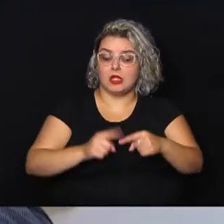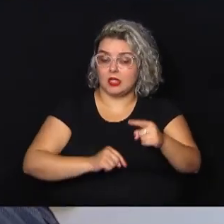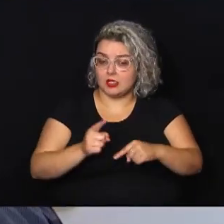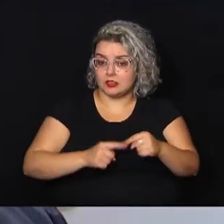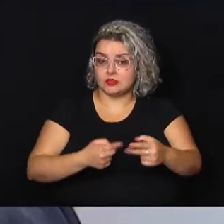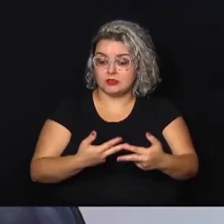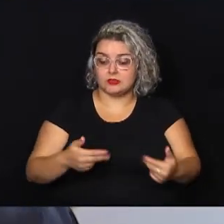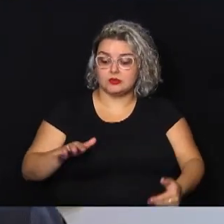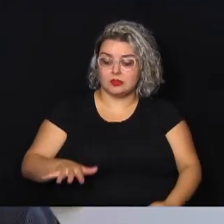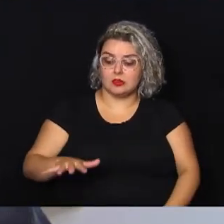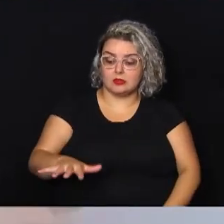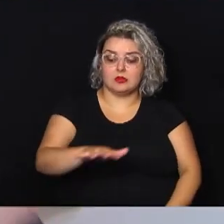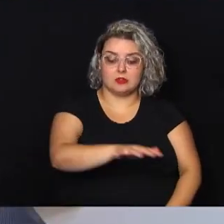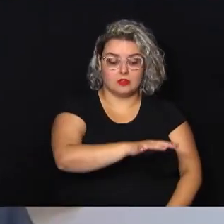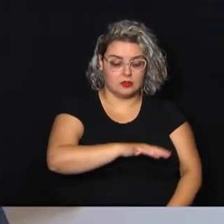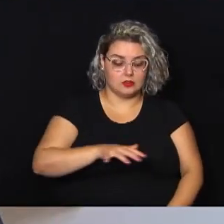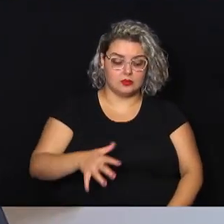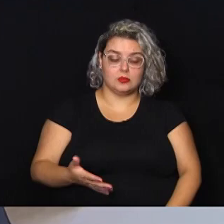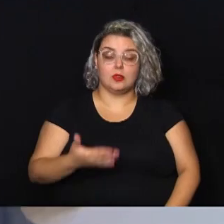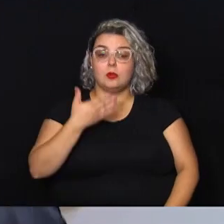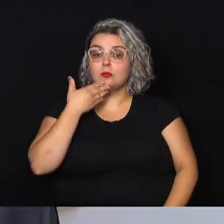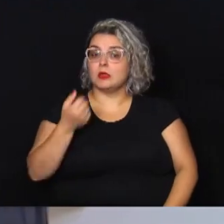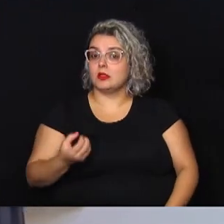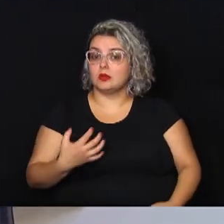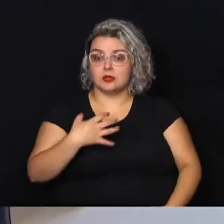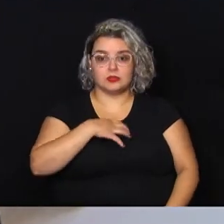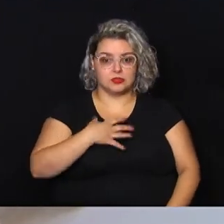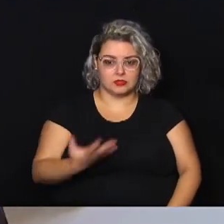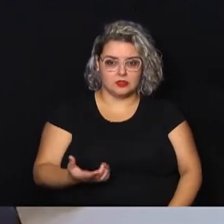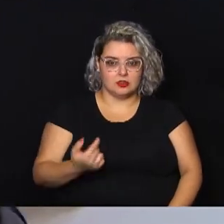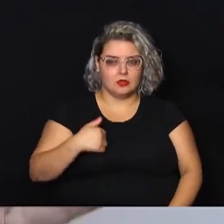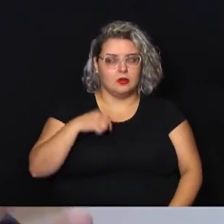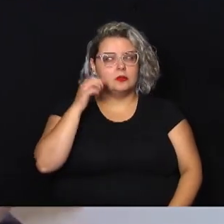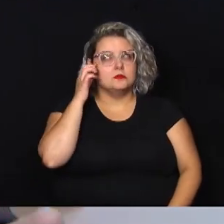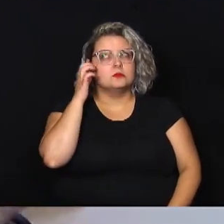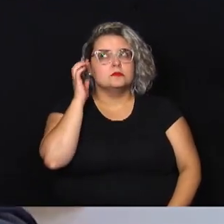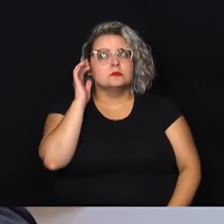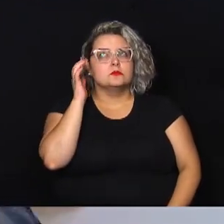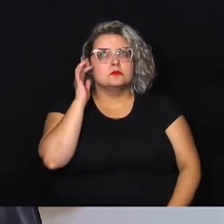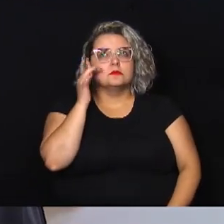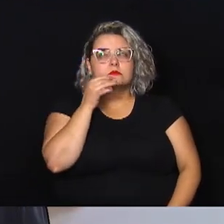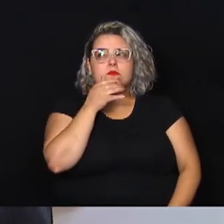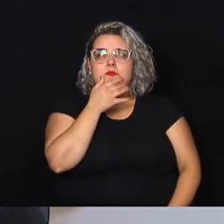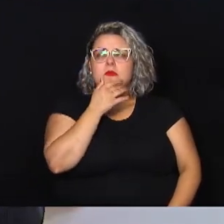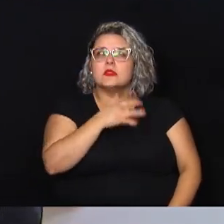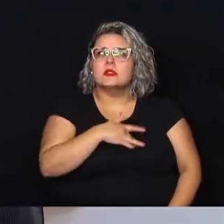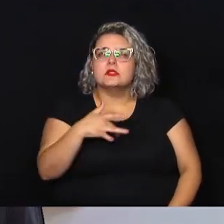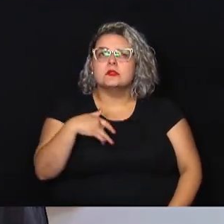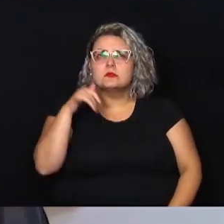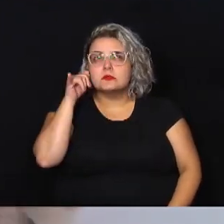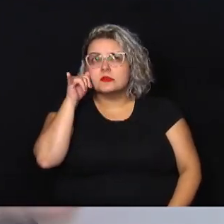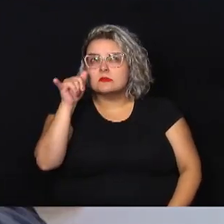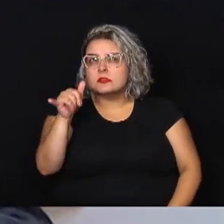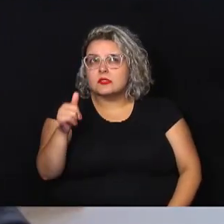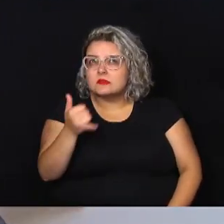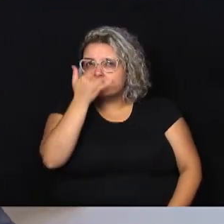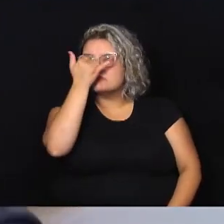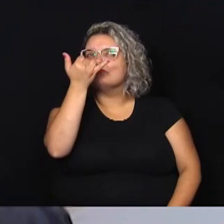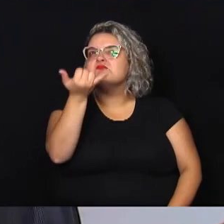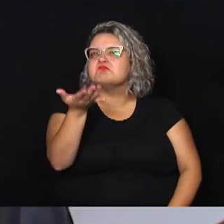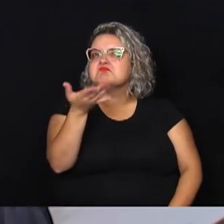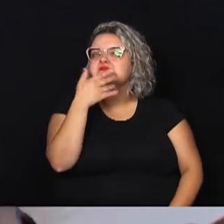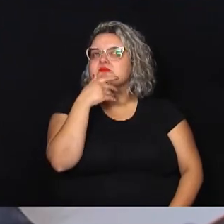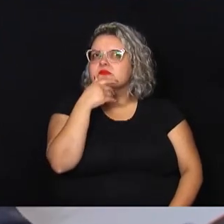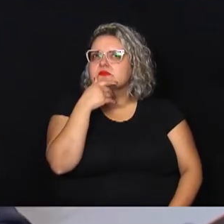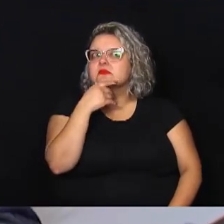regionais e dando melhores condições, eu estou pensando na saúde preventiva, porque você terá a prática de